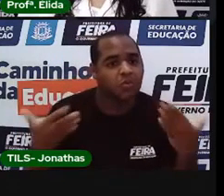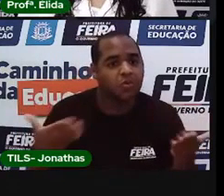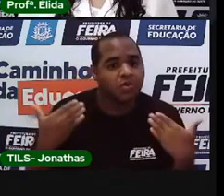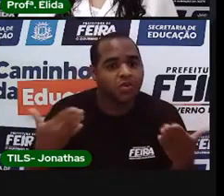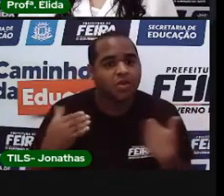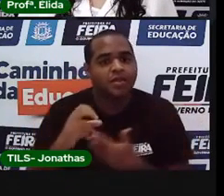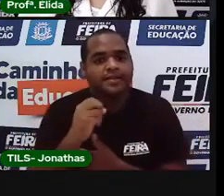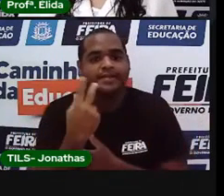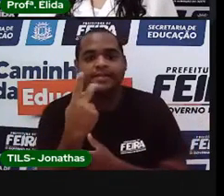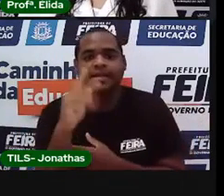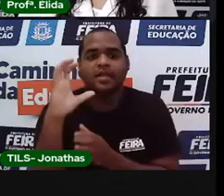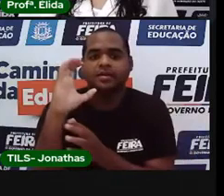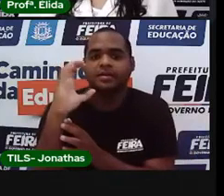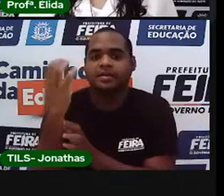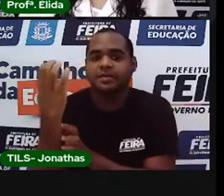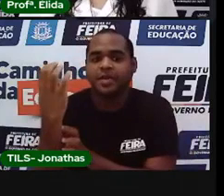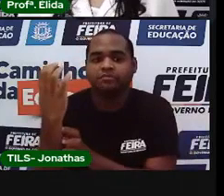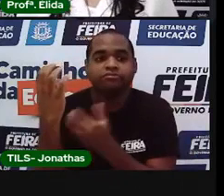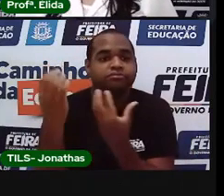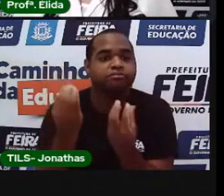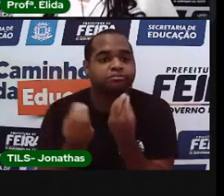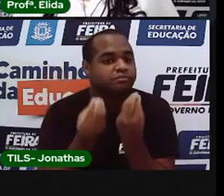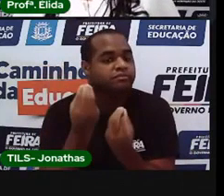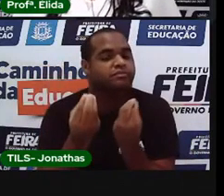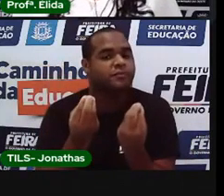E o tempo? Como é que o tempo está?